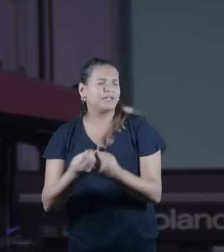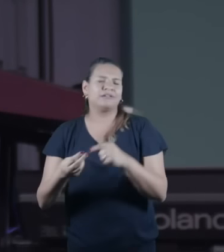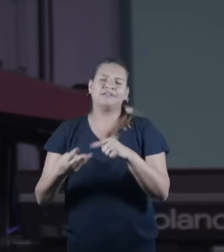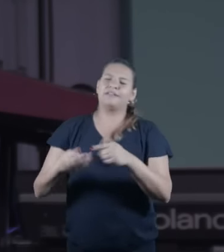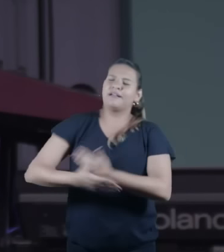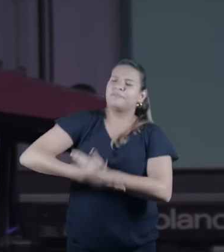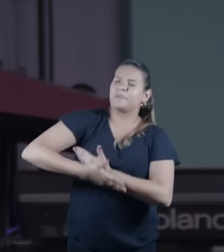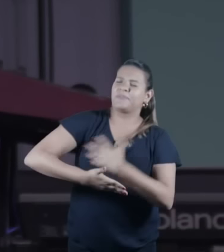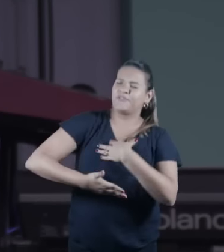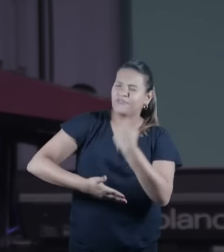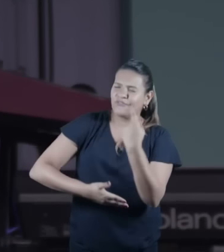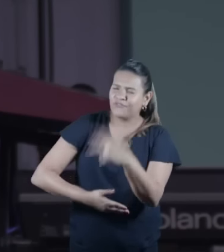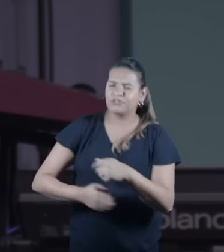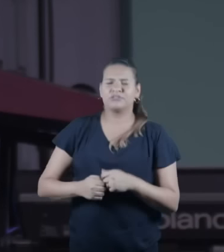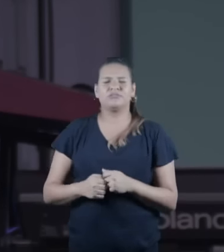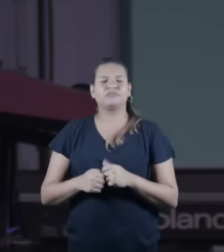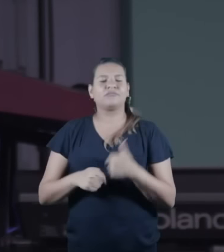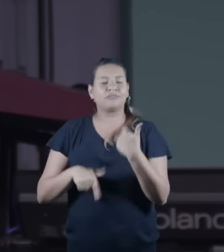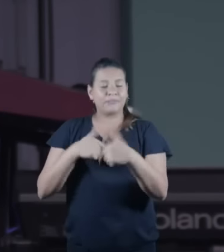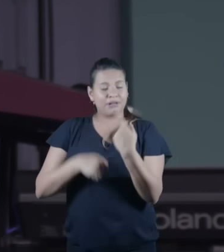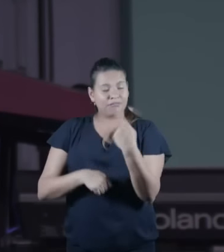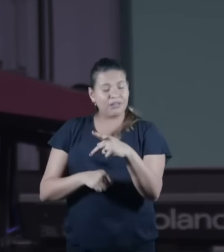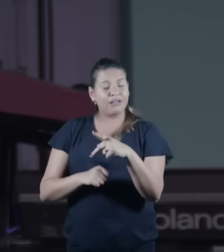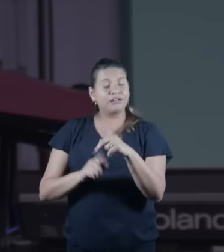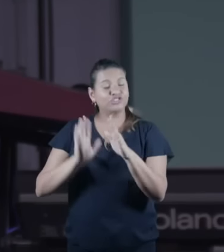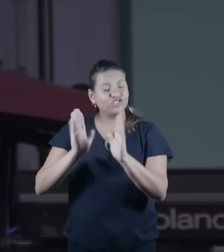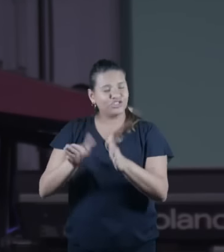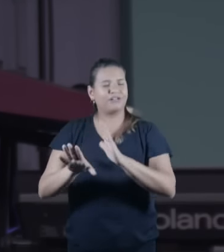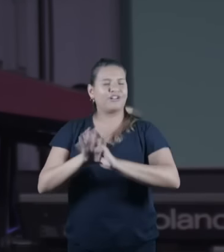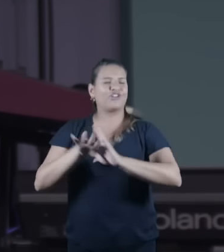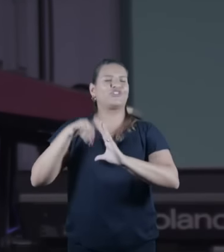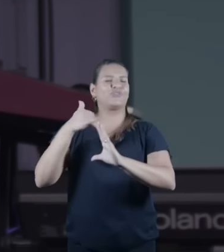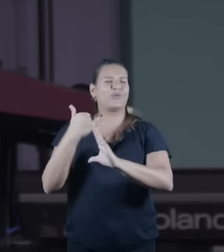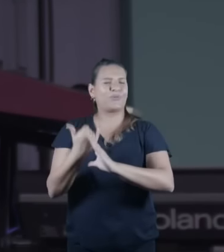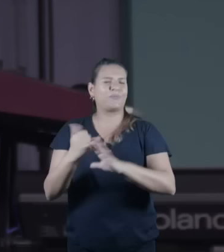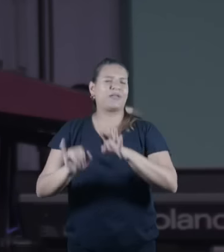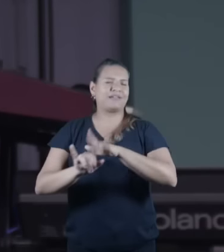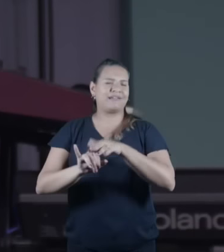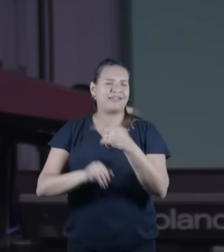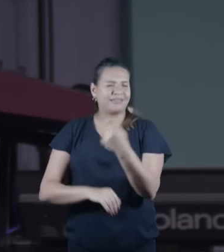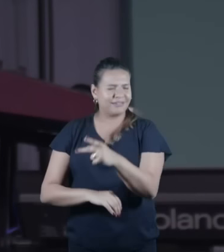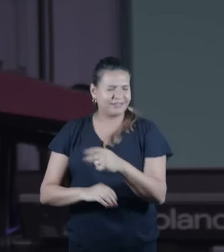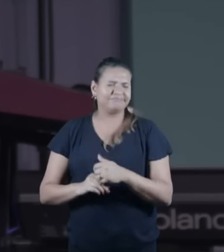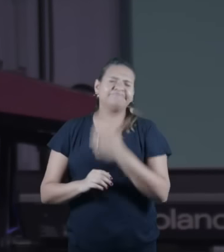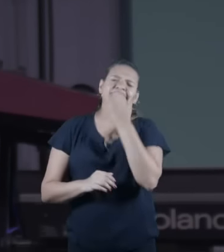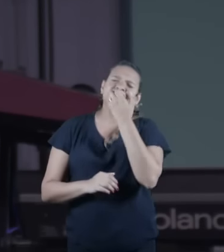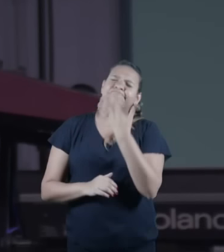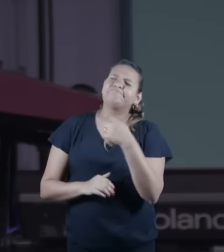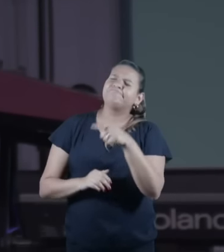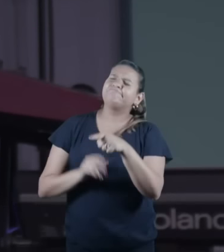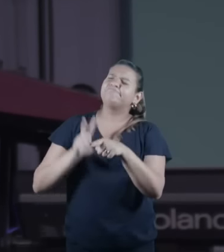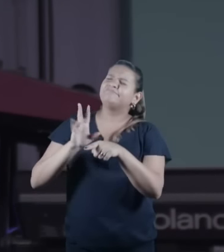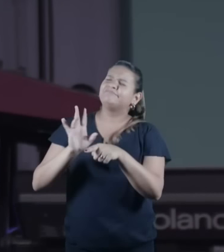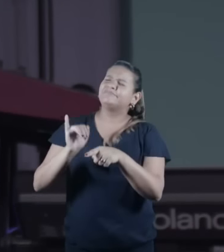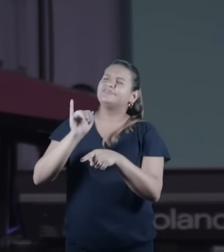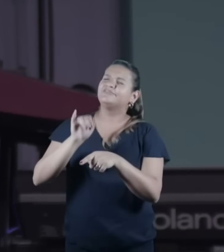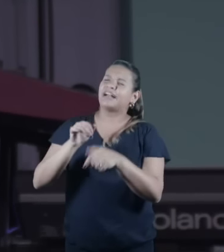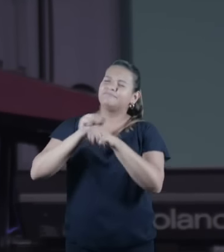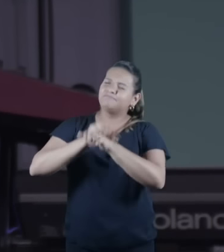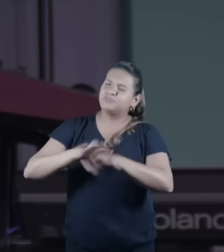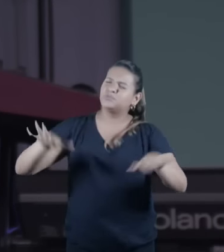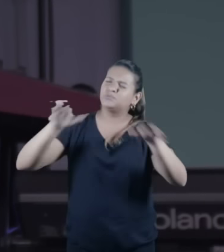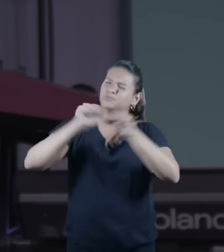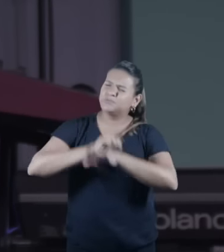especialmente no Youtube que o Senhor possa levá-la a muitos lugares ó Deus trazendo a luz e o entendimento